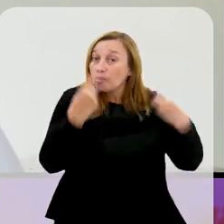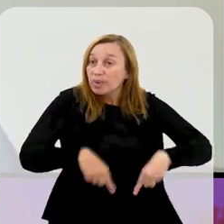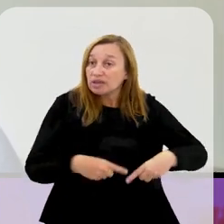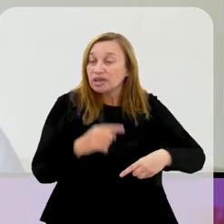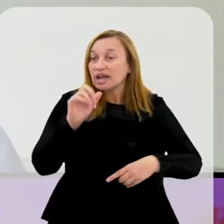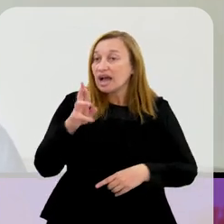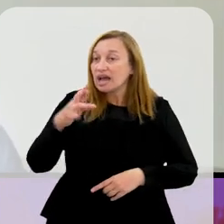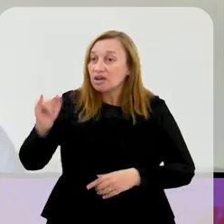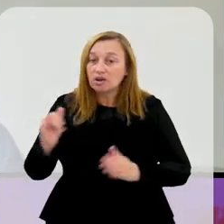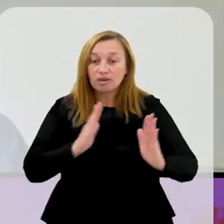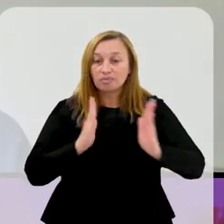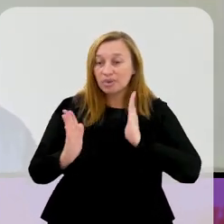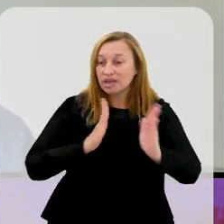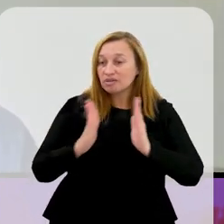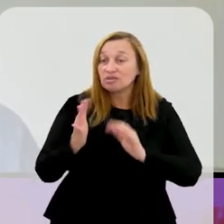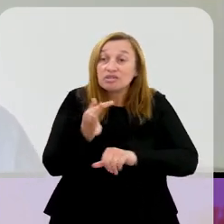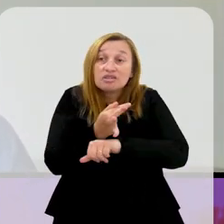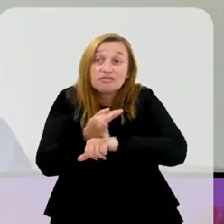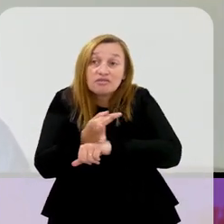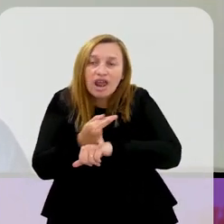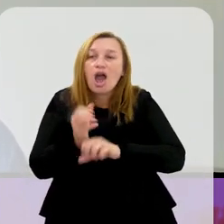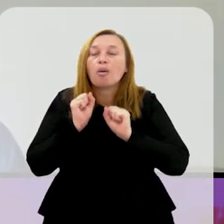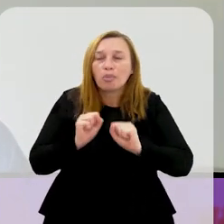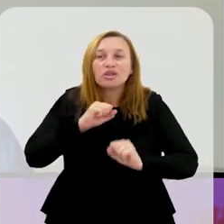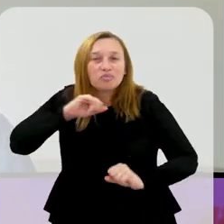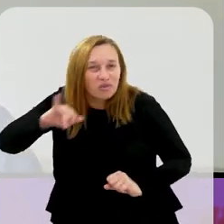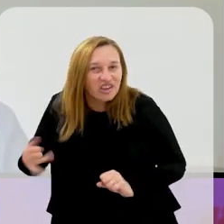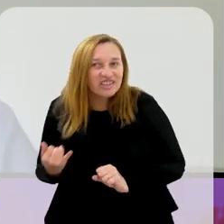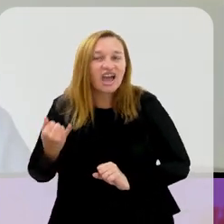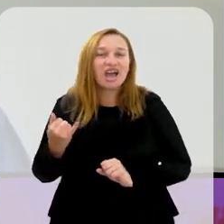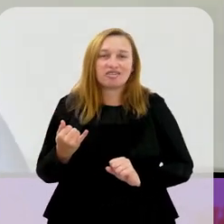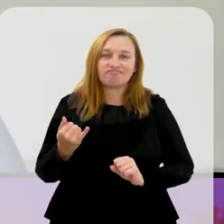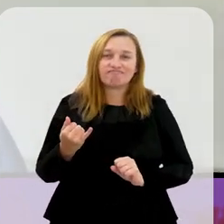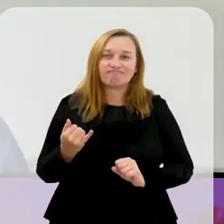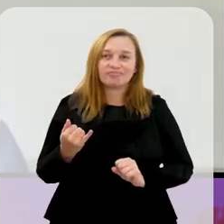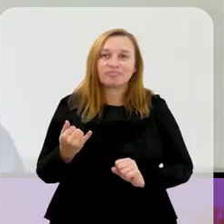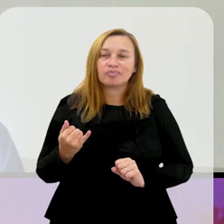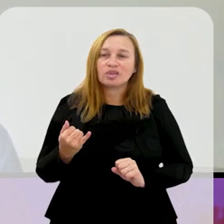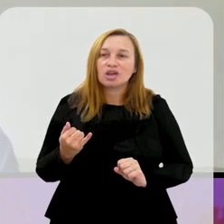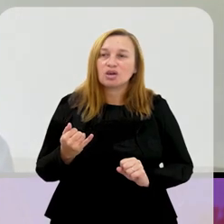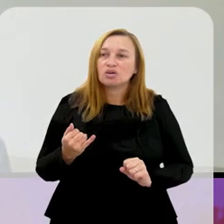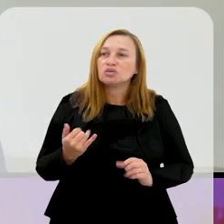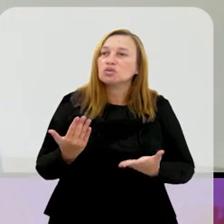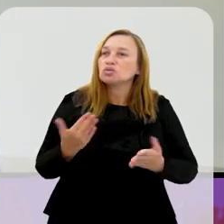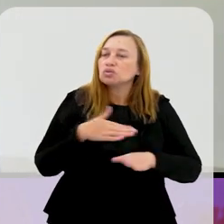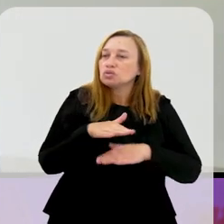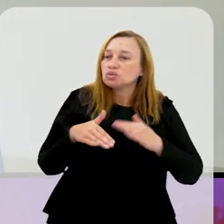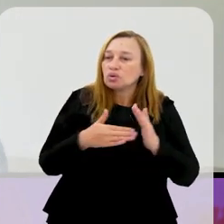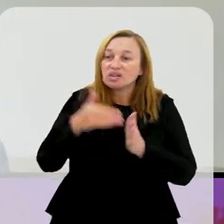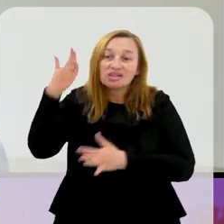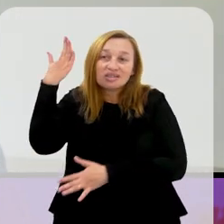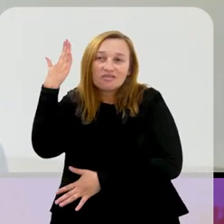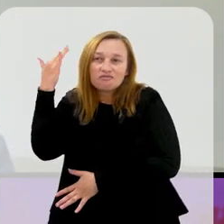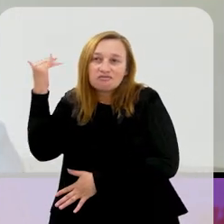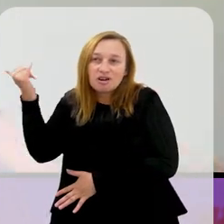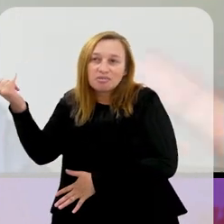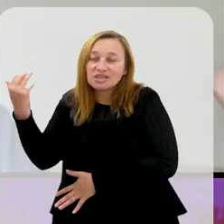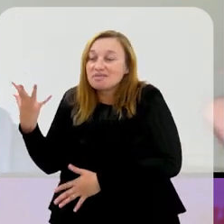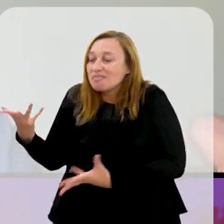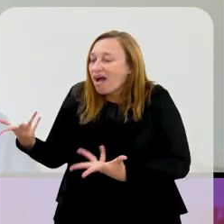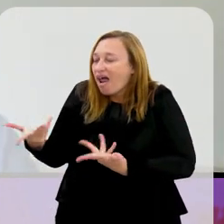O futebol, o campeonato carioca, é durante o período de férias. Você pode aproveitar todo esse